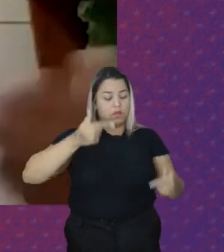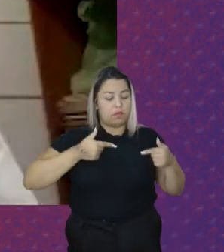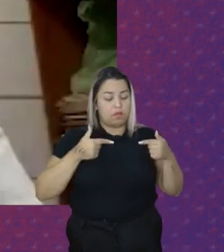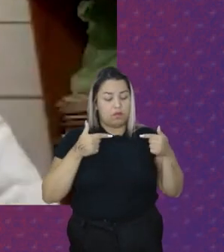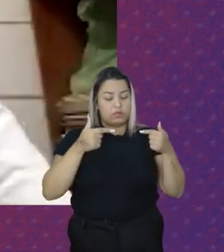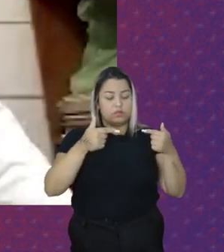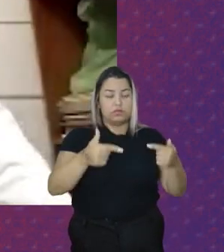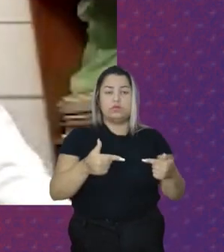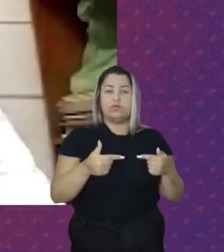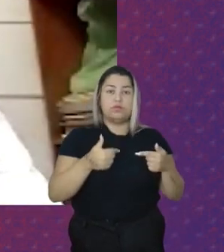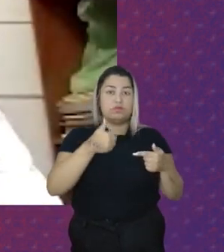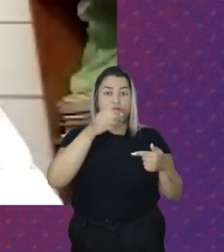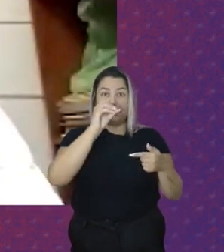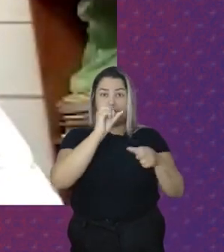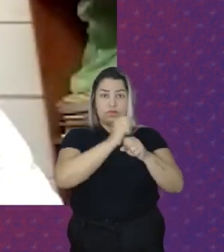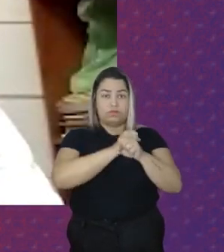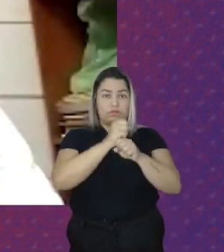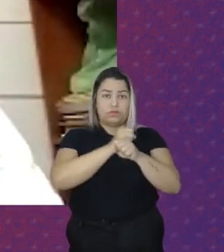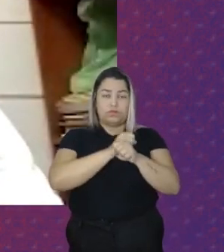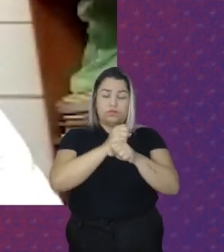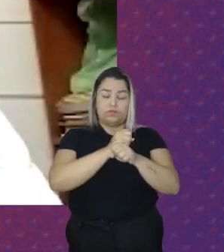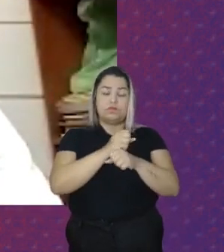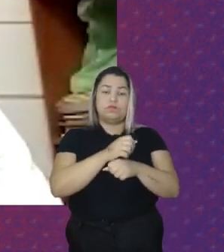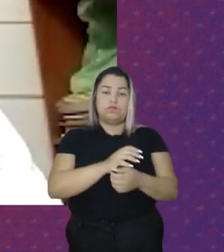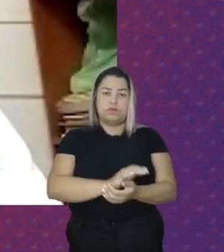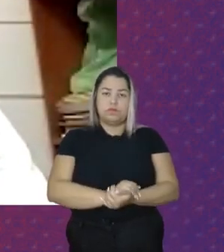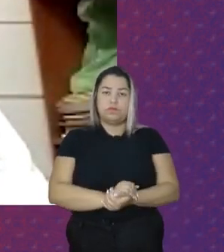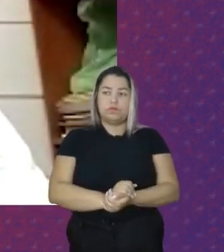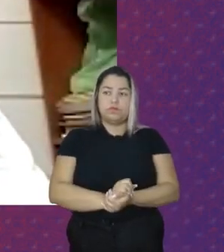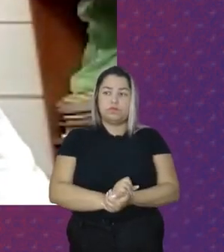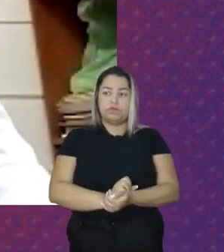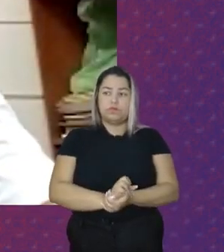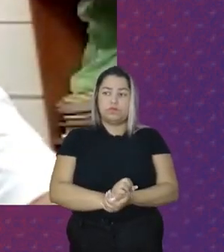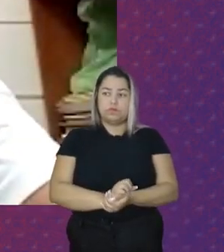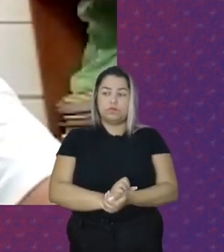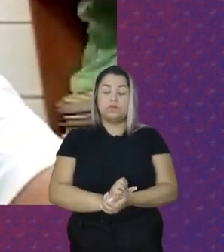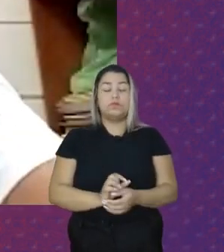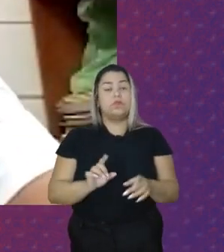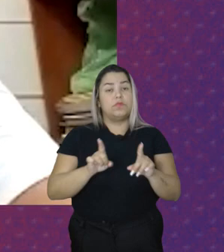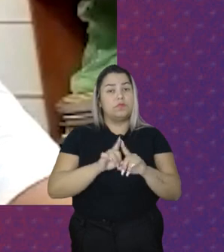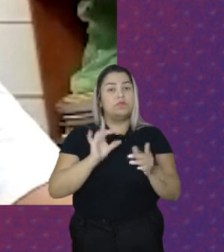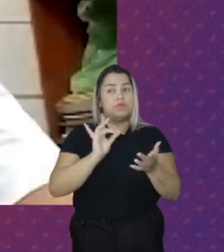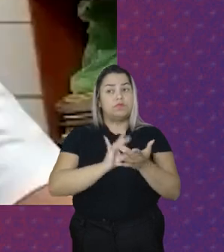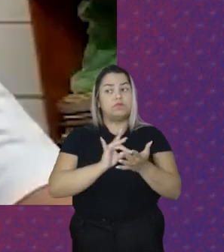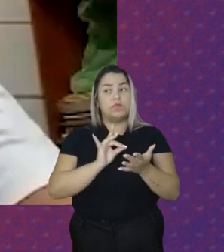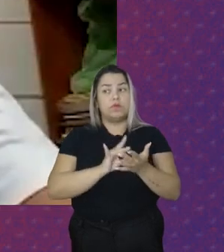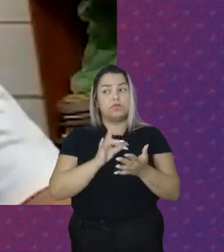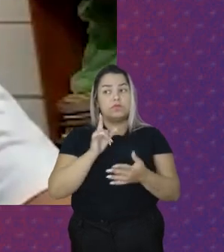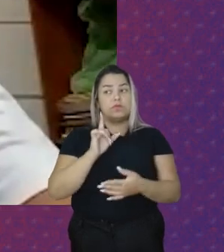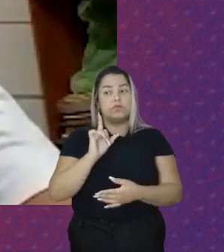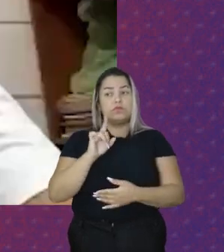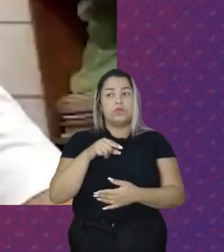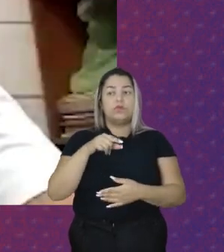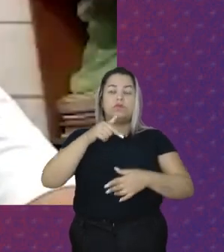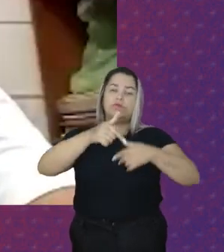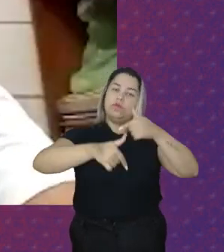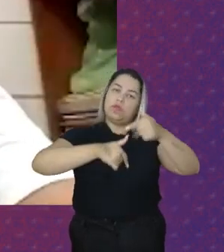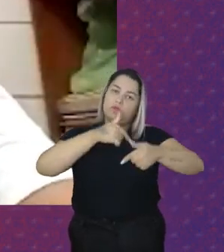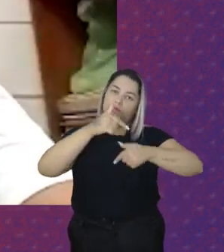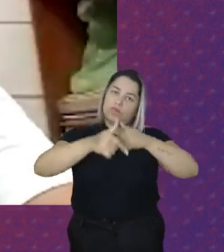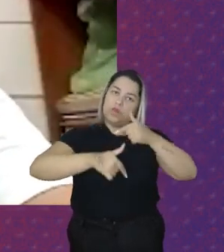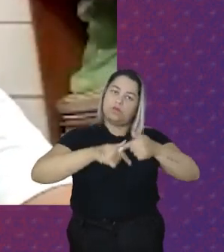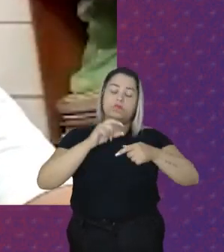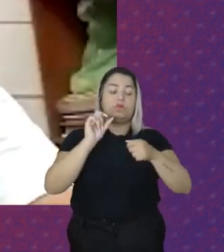tem quase Um século De existência E Pelo fato De ser Um trabalho Que é